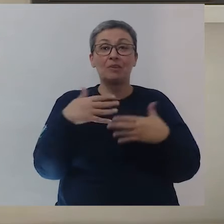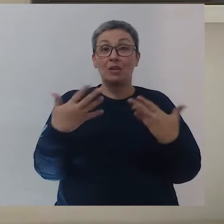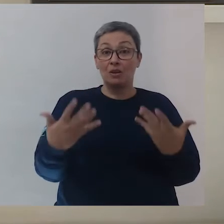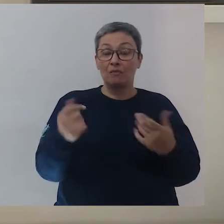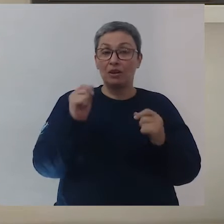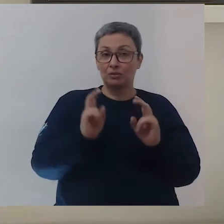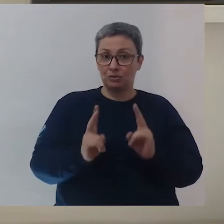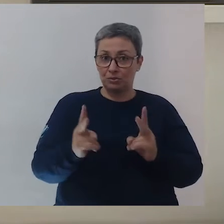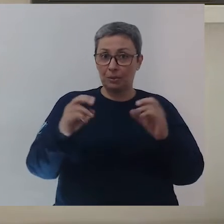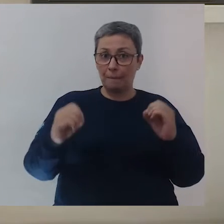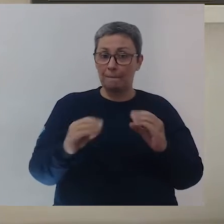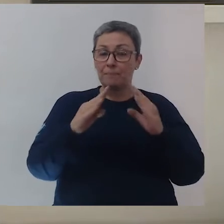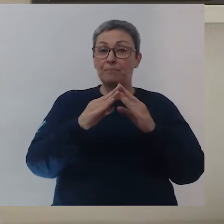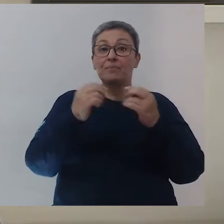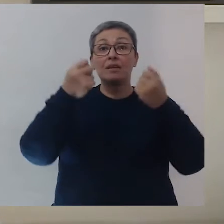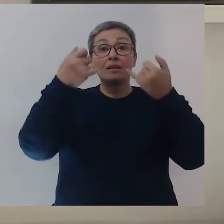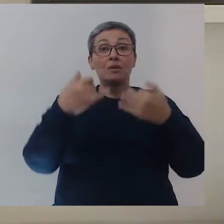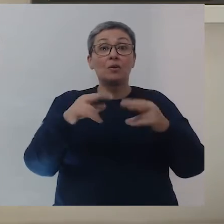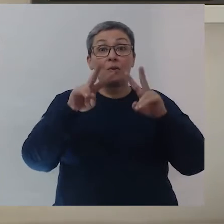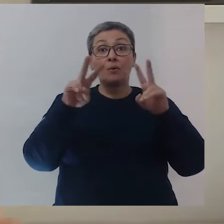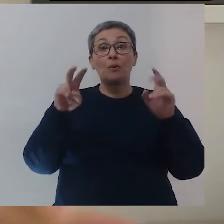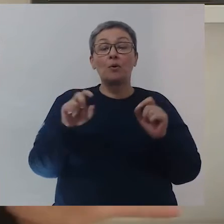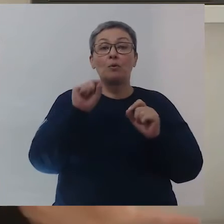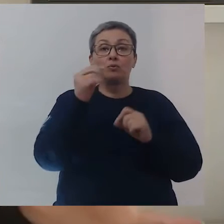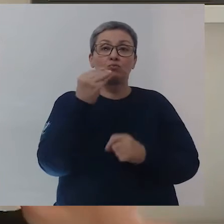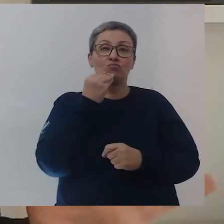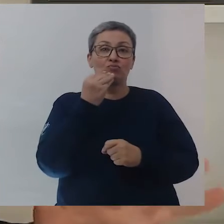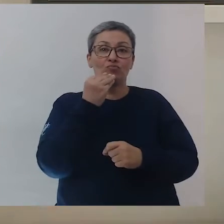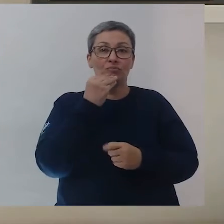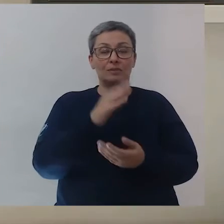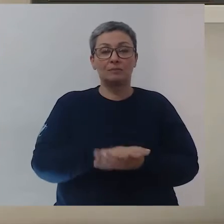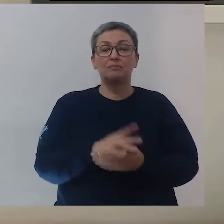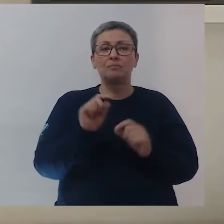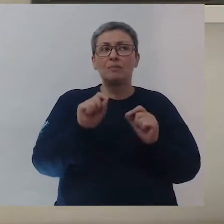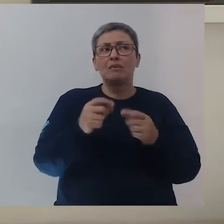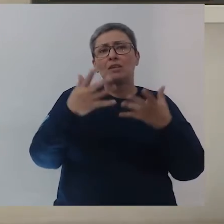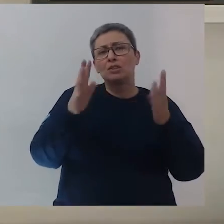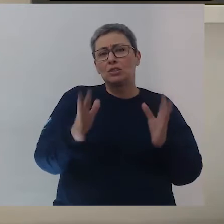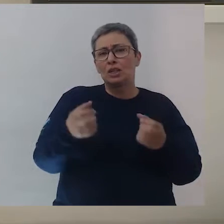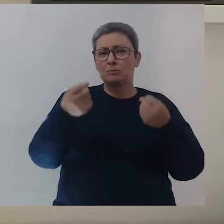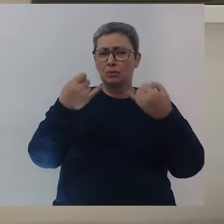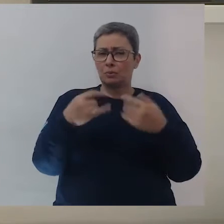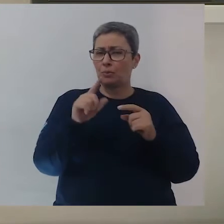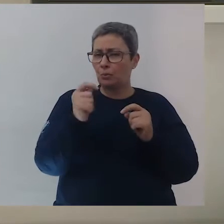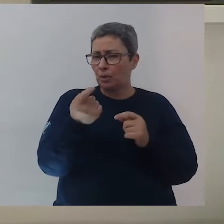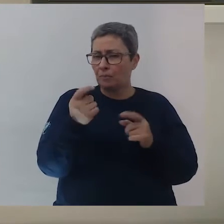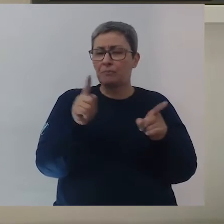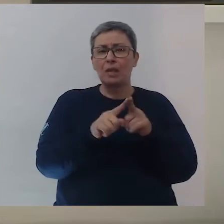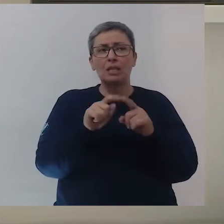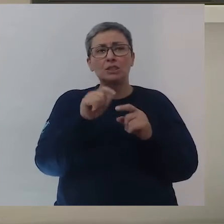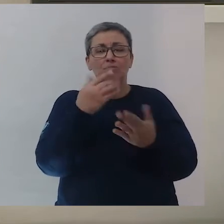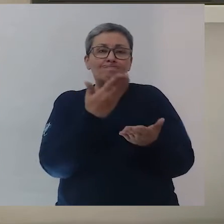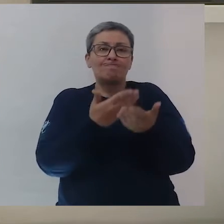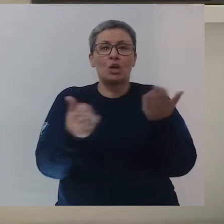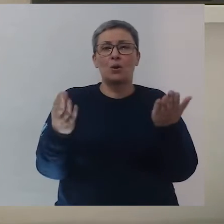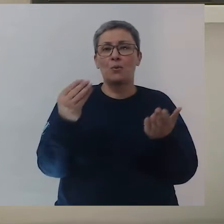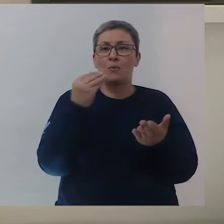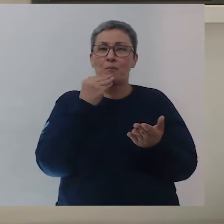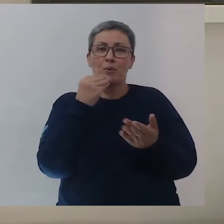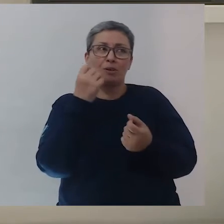Bom, a gente vai continuar o programa falando, então, de oportunidades. A gente falou um pouquinho sobre isso, né? Então, às vezes a gente perde